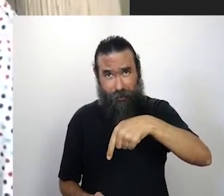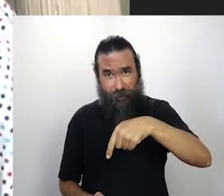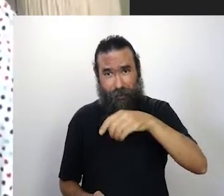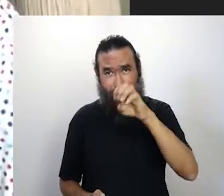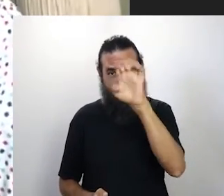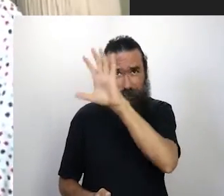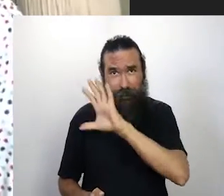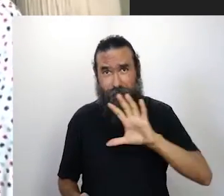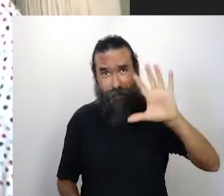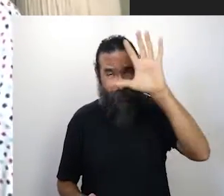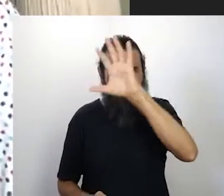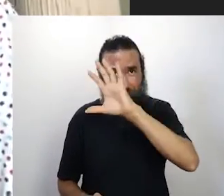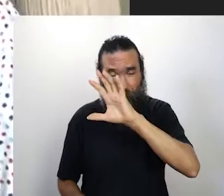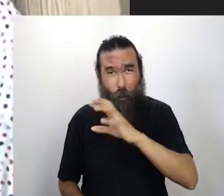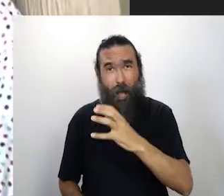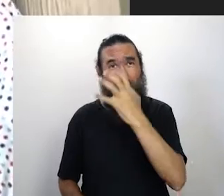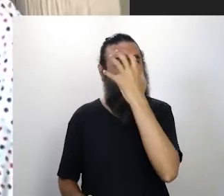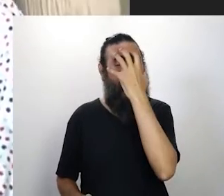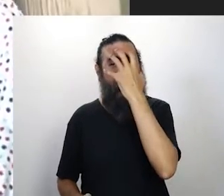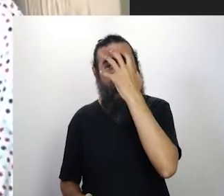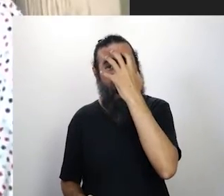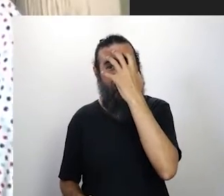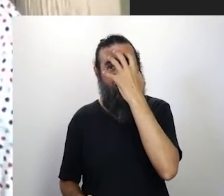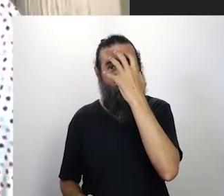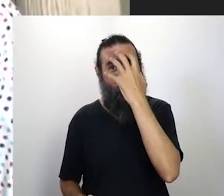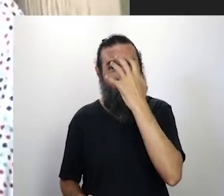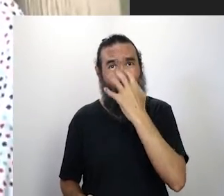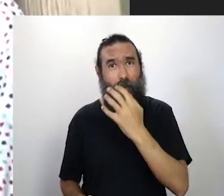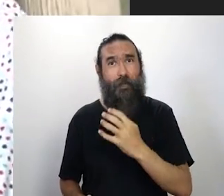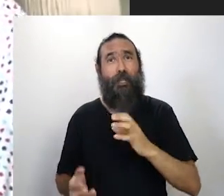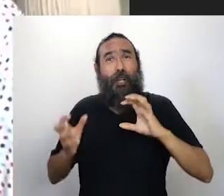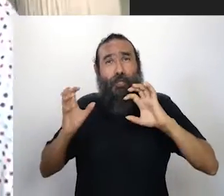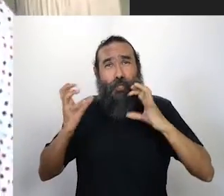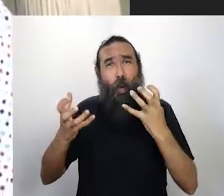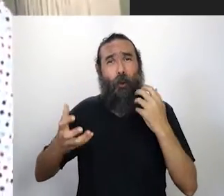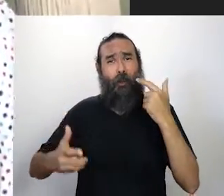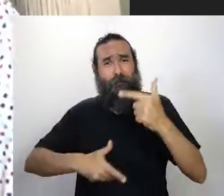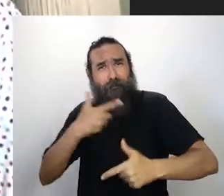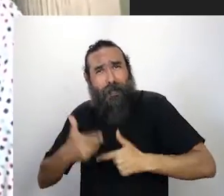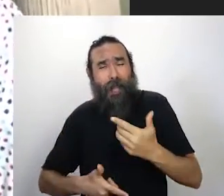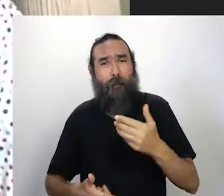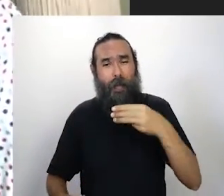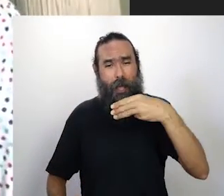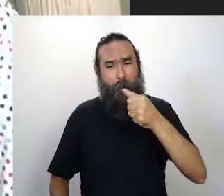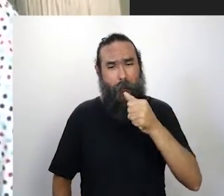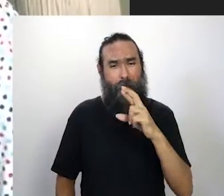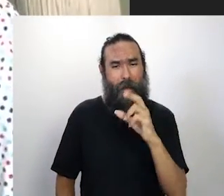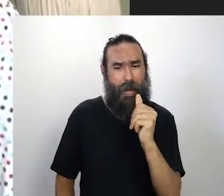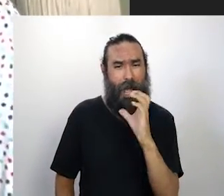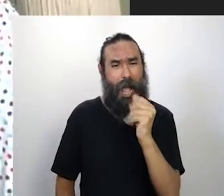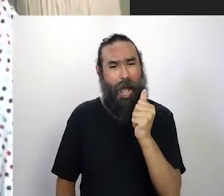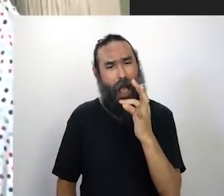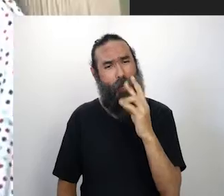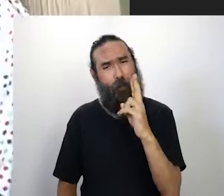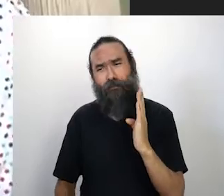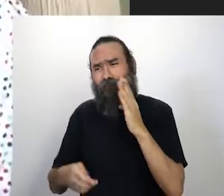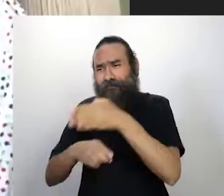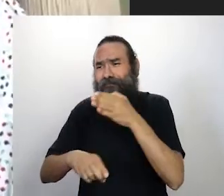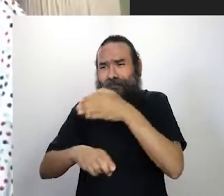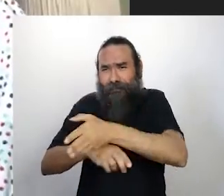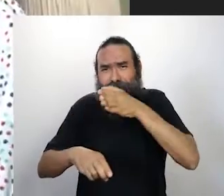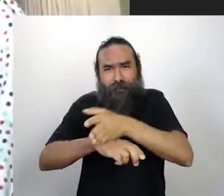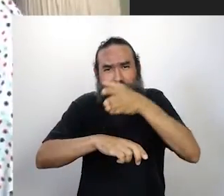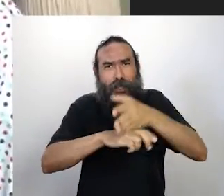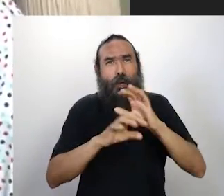no período do carnaval, aí faz show, brinca o maracatu, vai para vários eventos, vários na